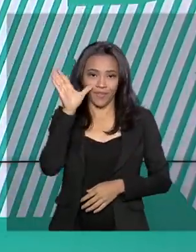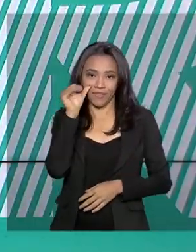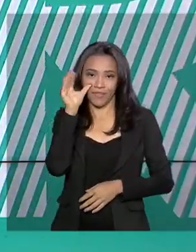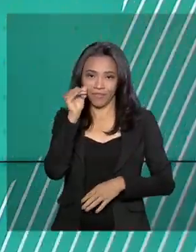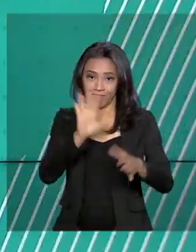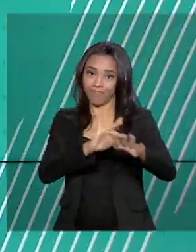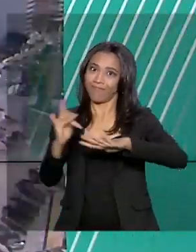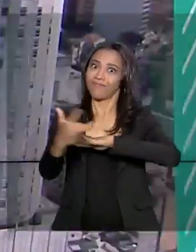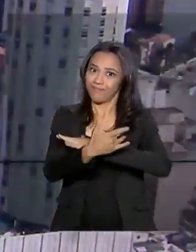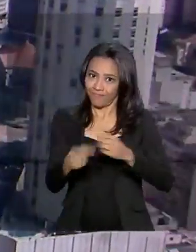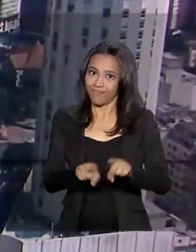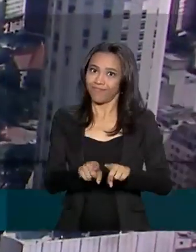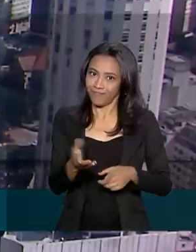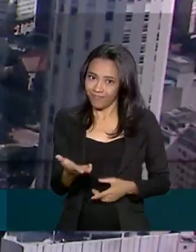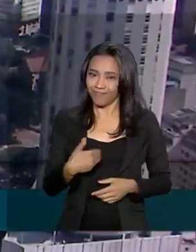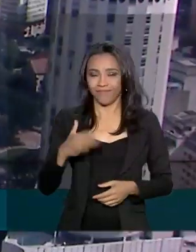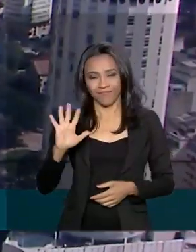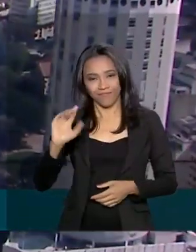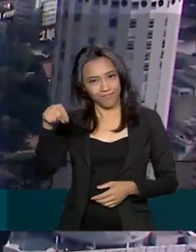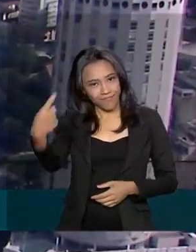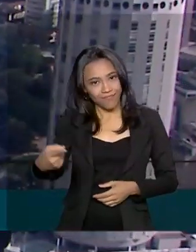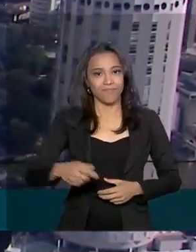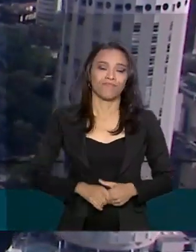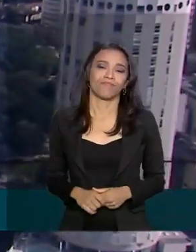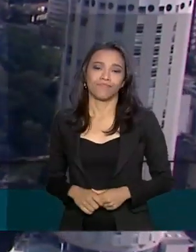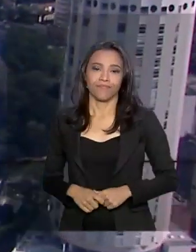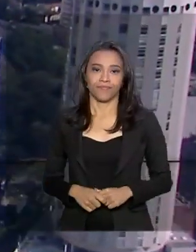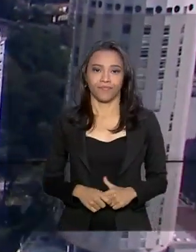também pelas redes sociais. Até a próxima edição!